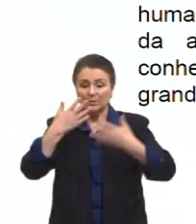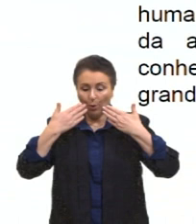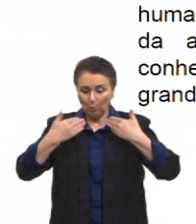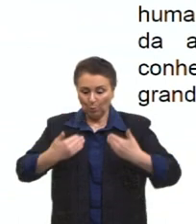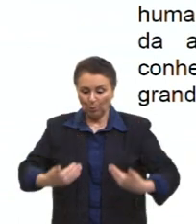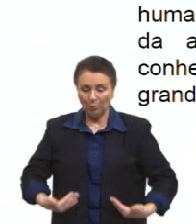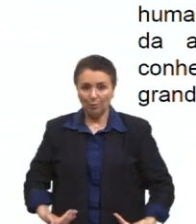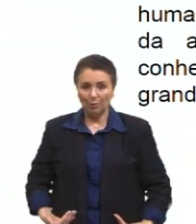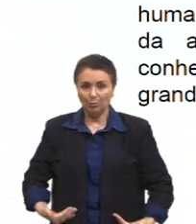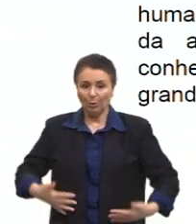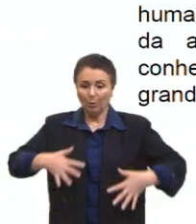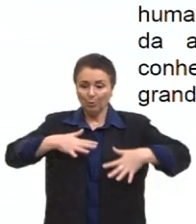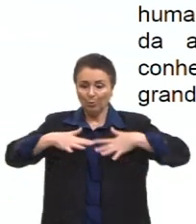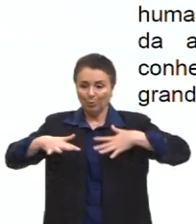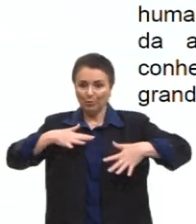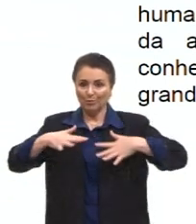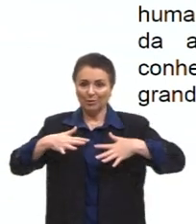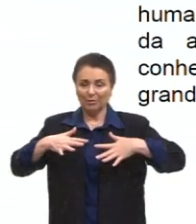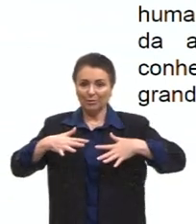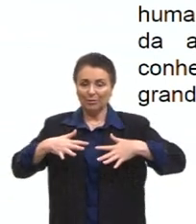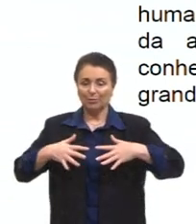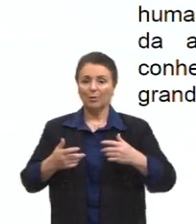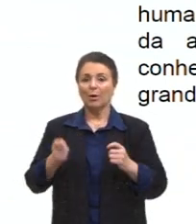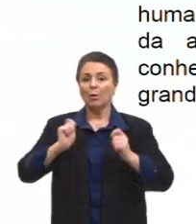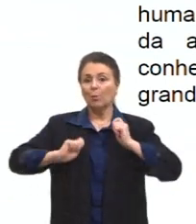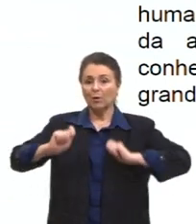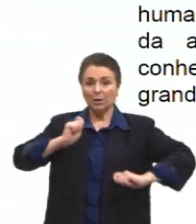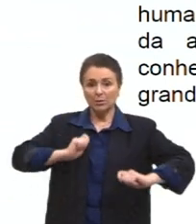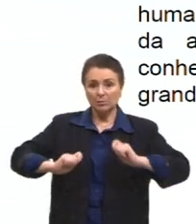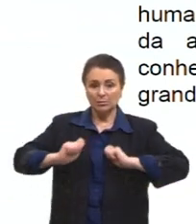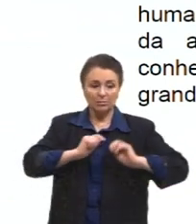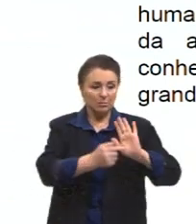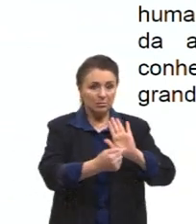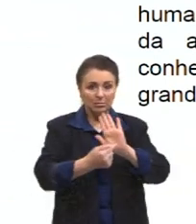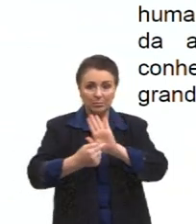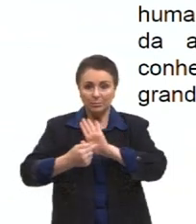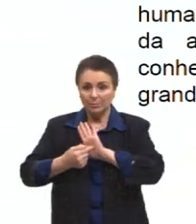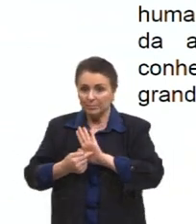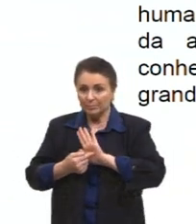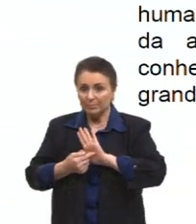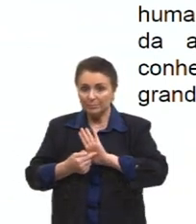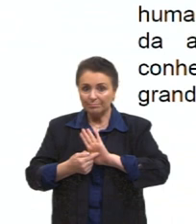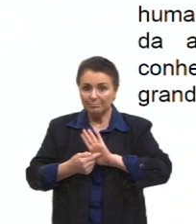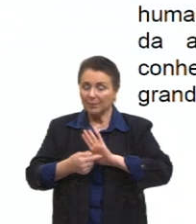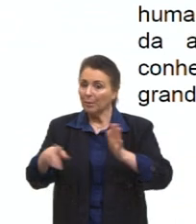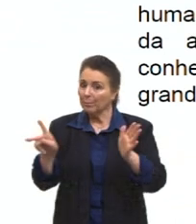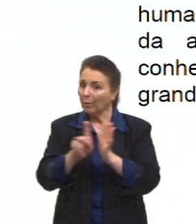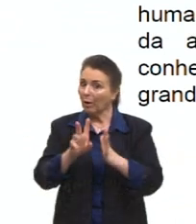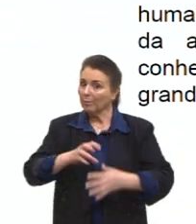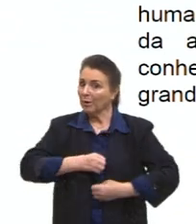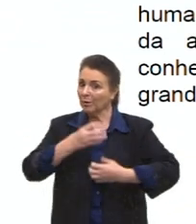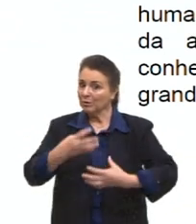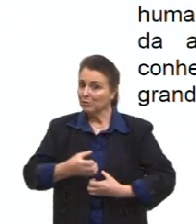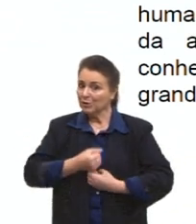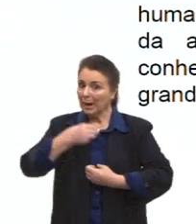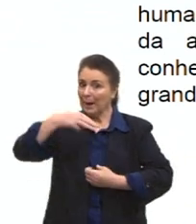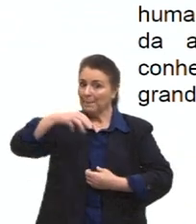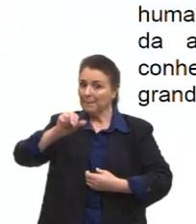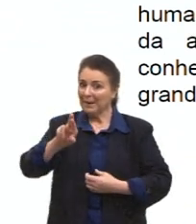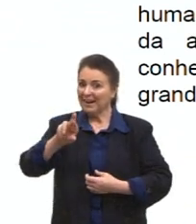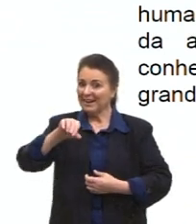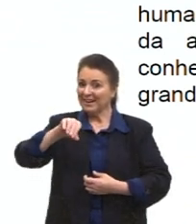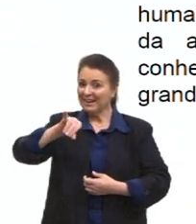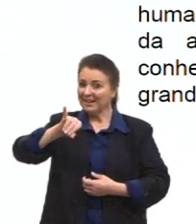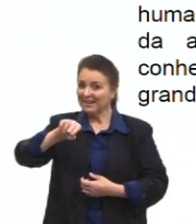é o artista presente expressando a sua arte. A Marina Abramovic, ela é